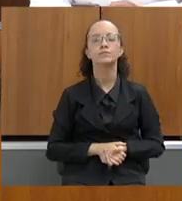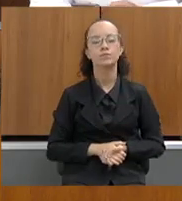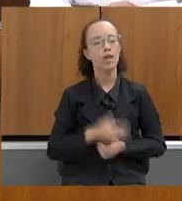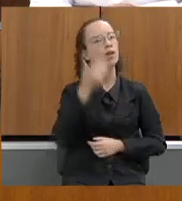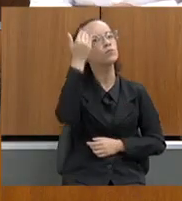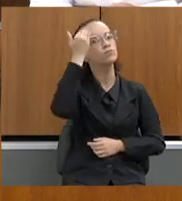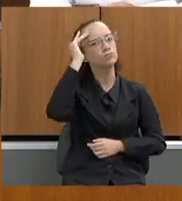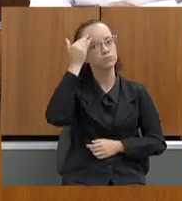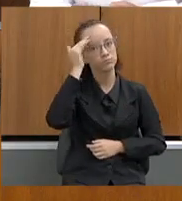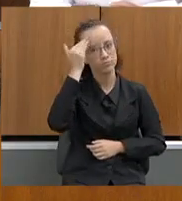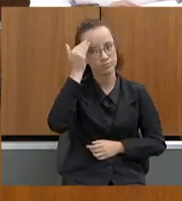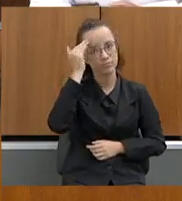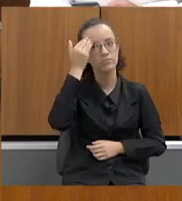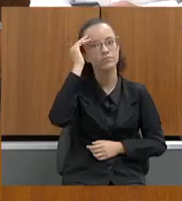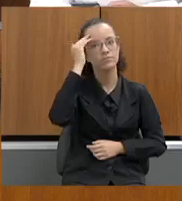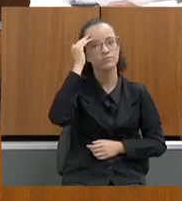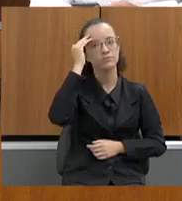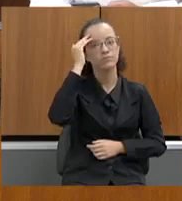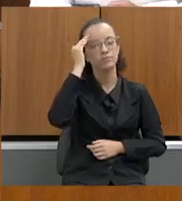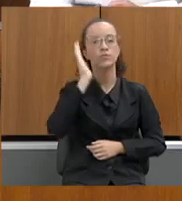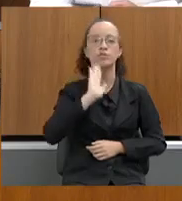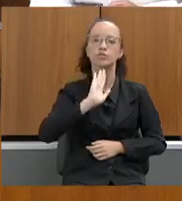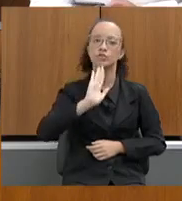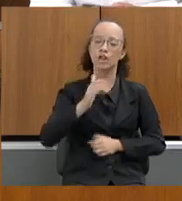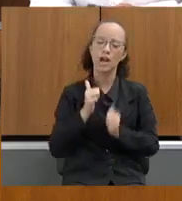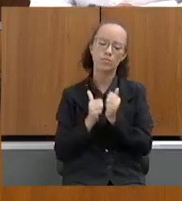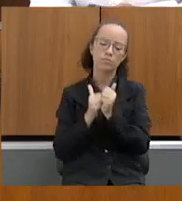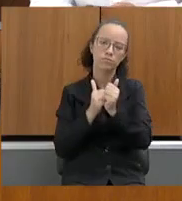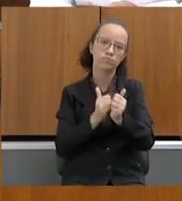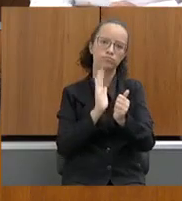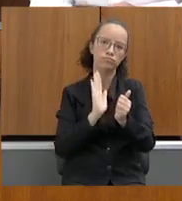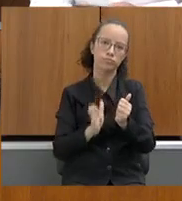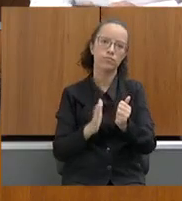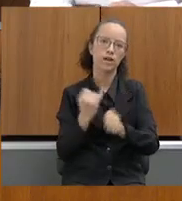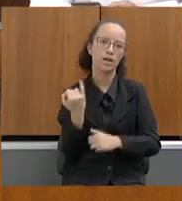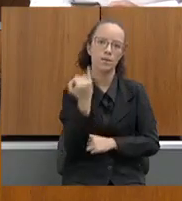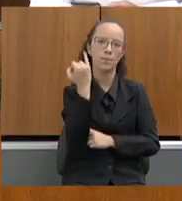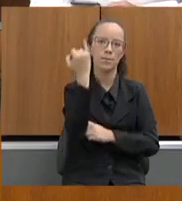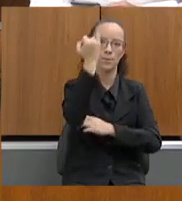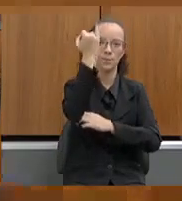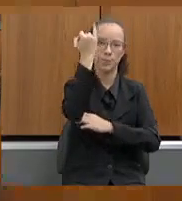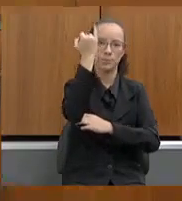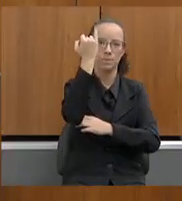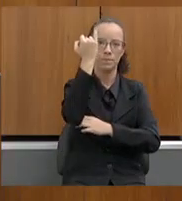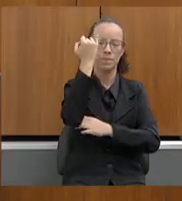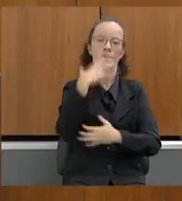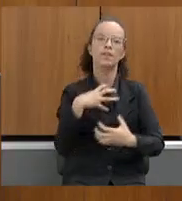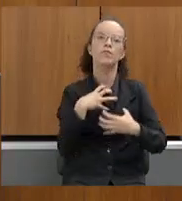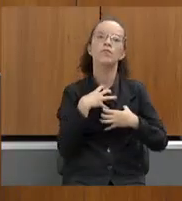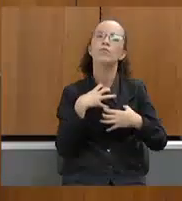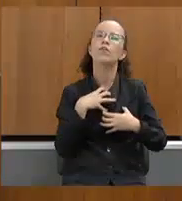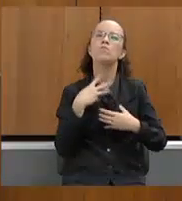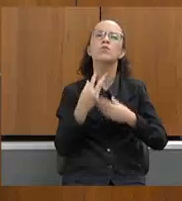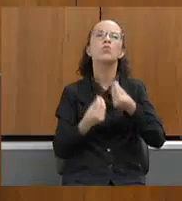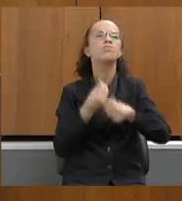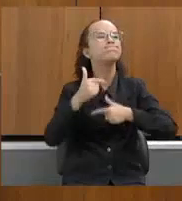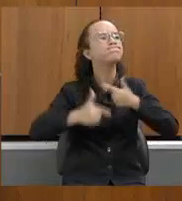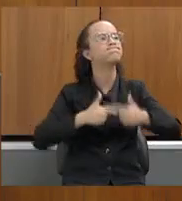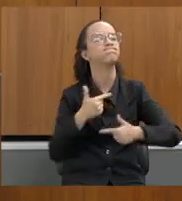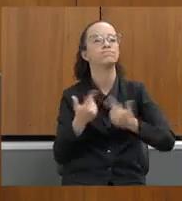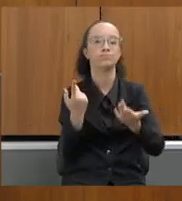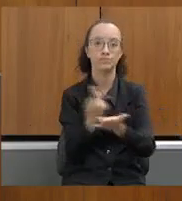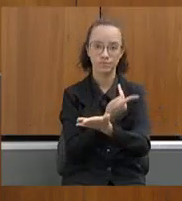Entendido e já acompanhava também a importância dessa forma como é feito o trabalho,